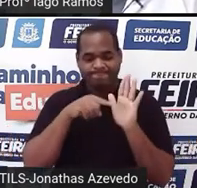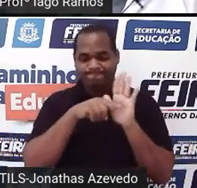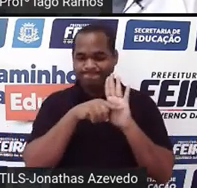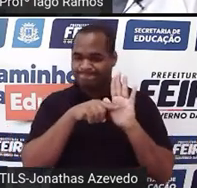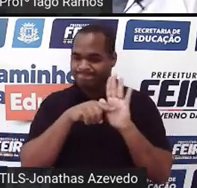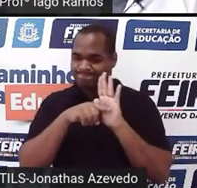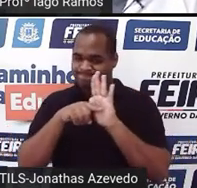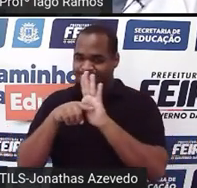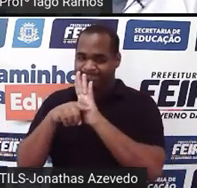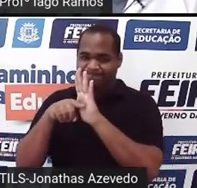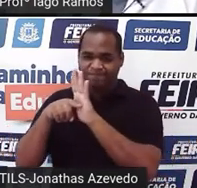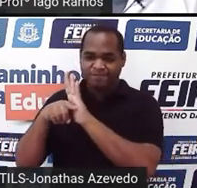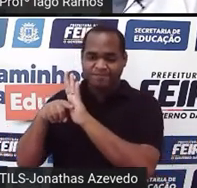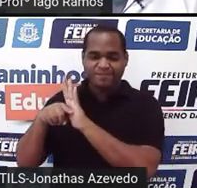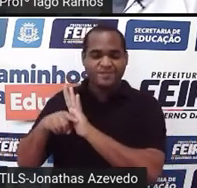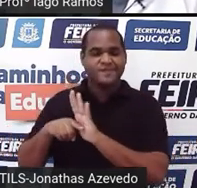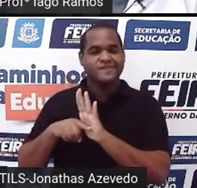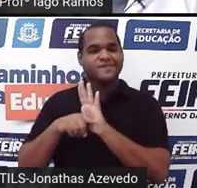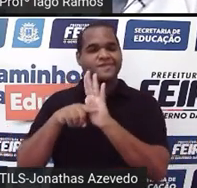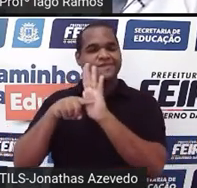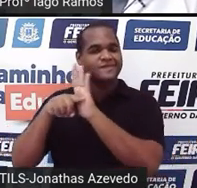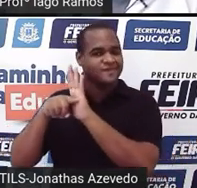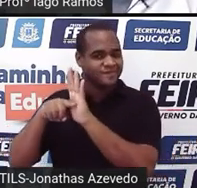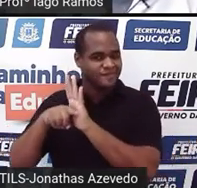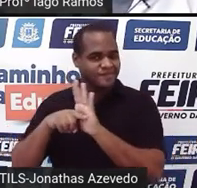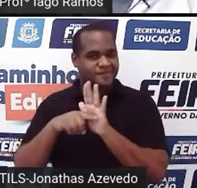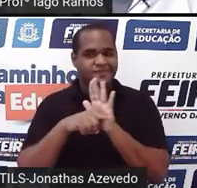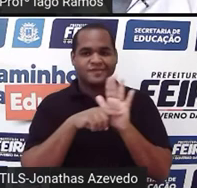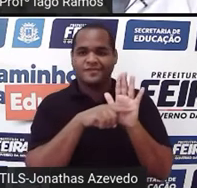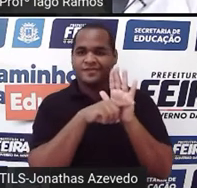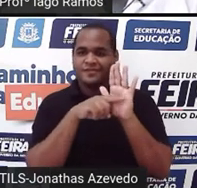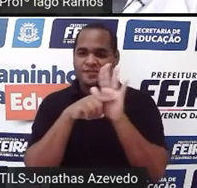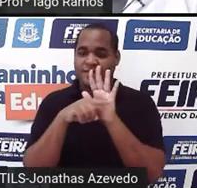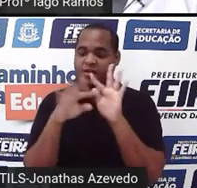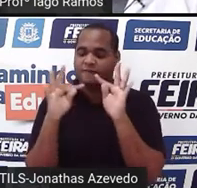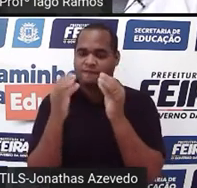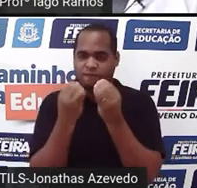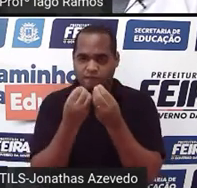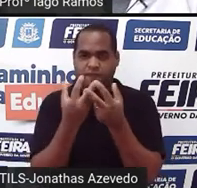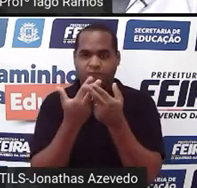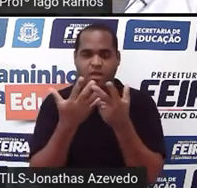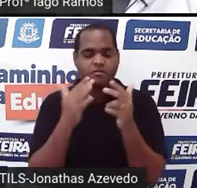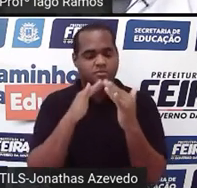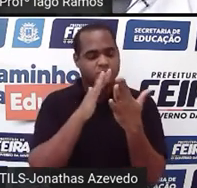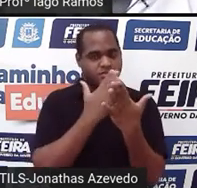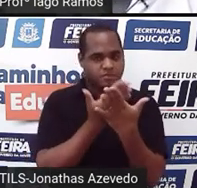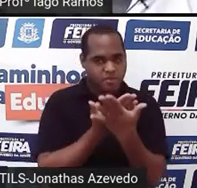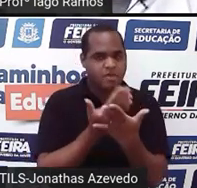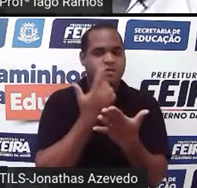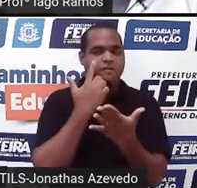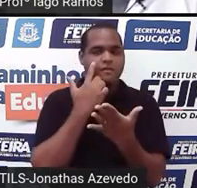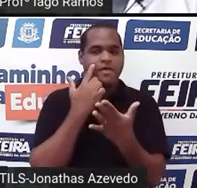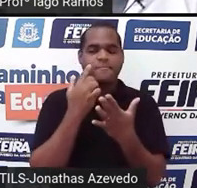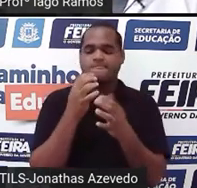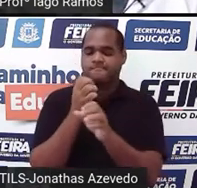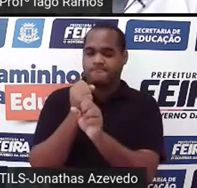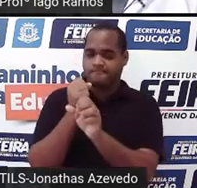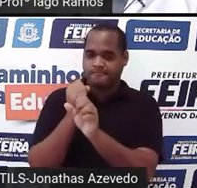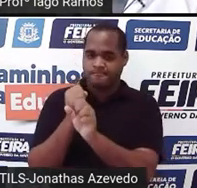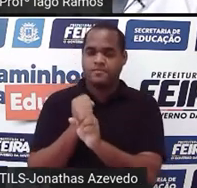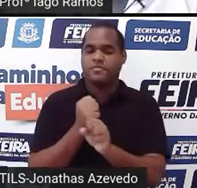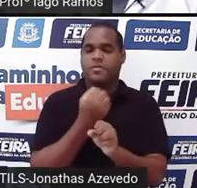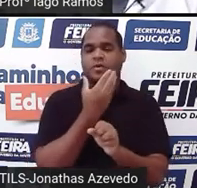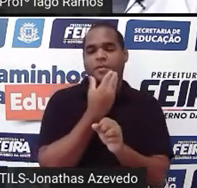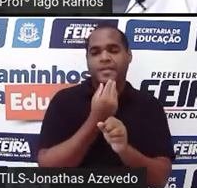informações. Eu preciso, né? Consultar todas as escolas, fazer uma contagem de